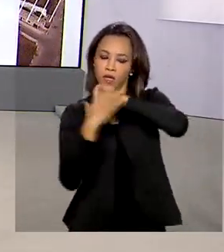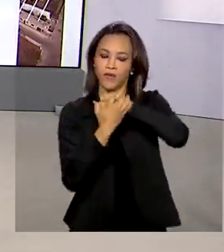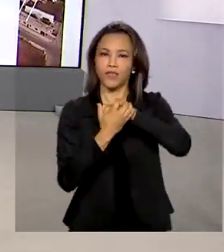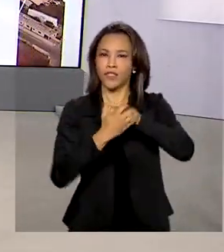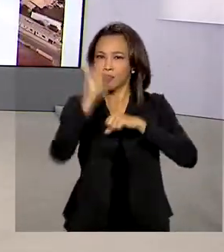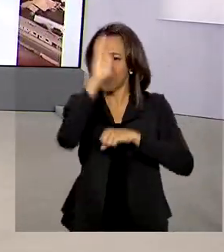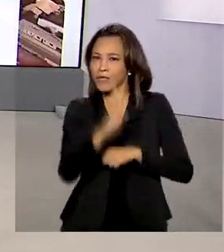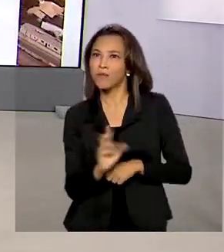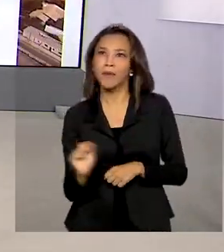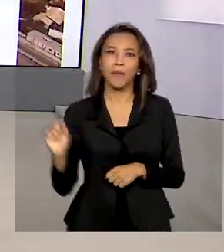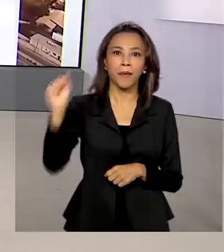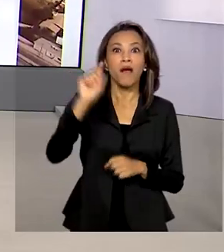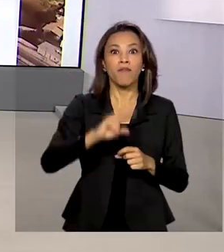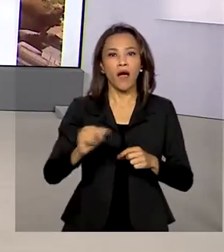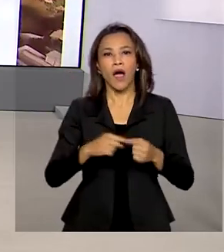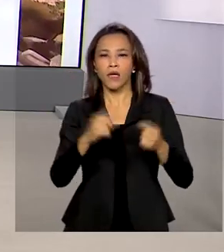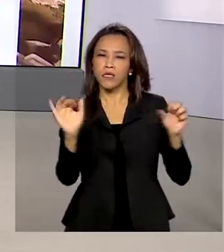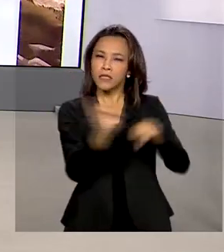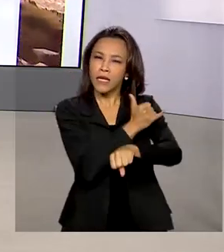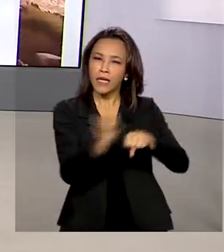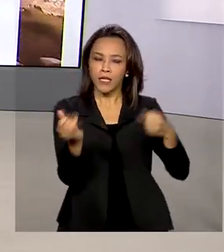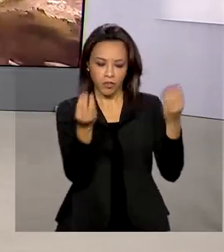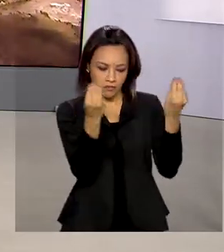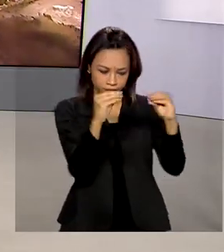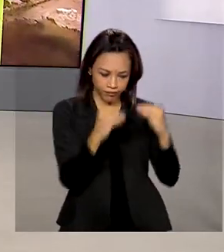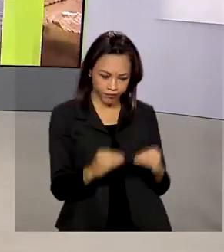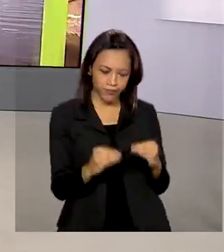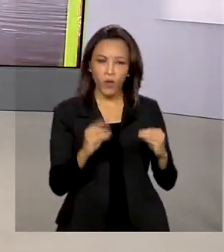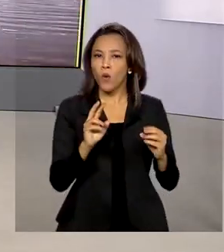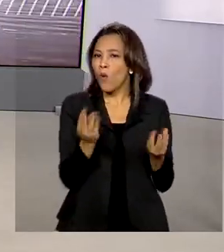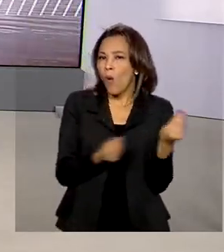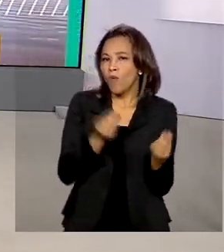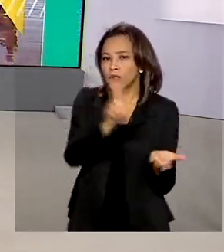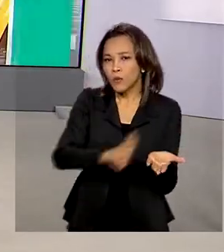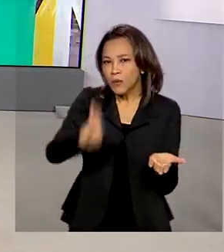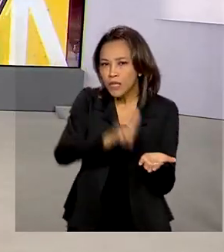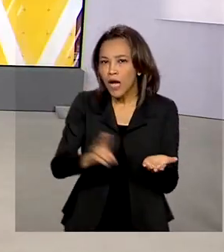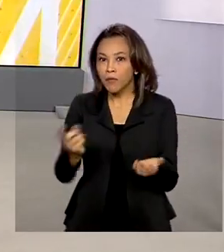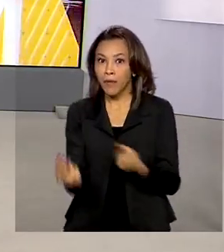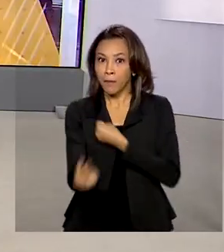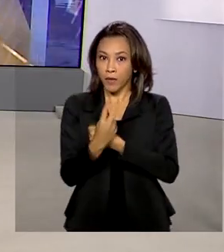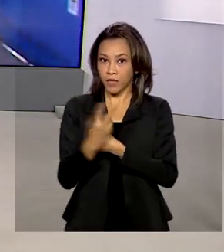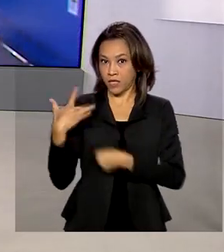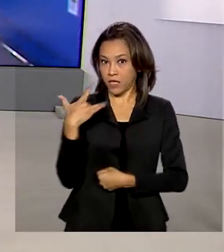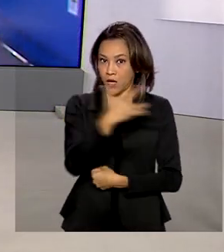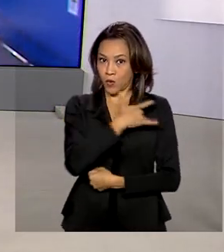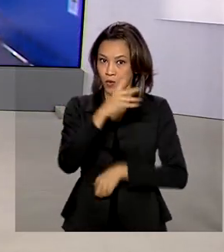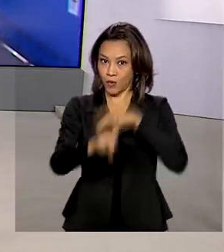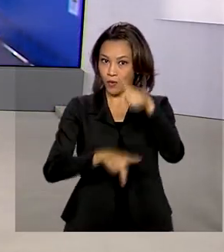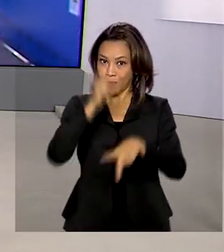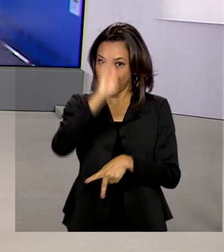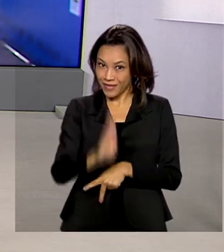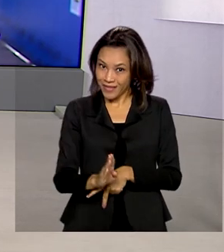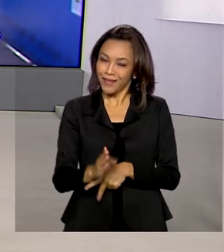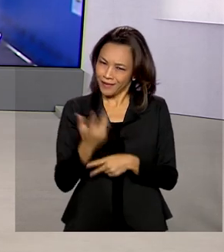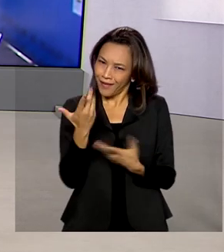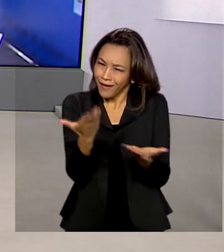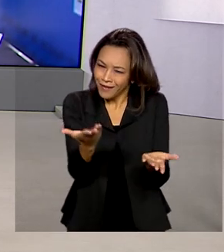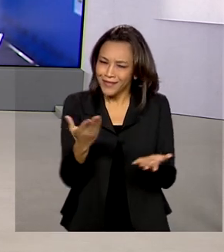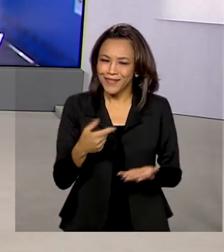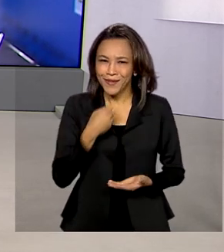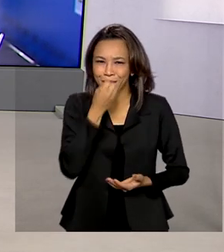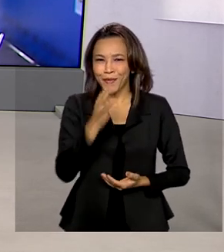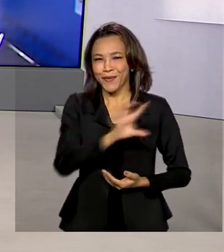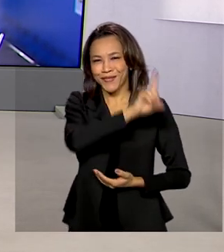O plano vai trazer as ações e estratégias que vão ser utilizadas na imunização dos brasileiros. Não é isso, Márcia Fernandes? Bom dia para